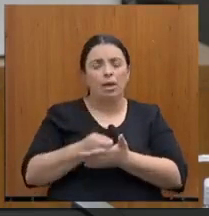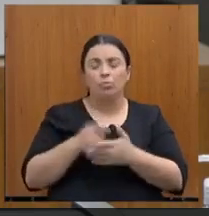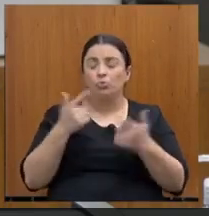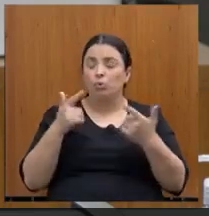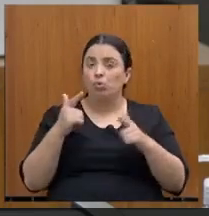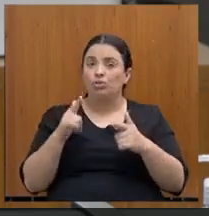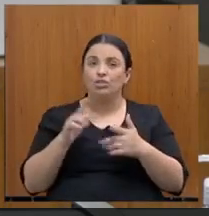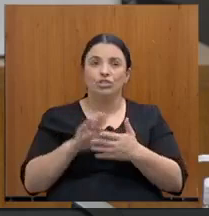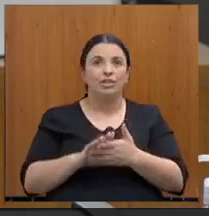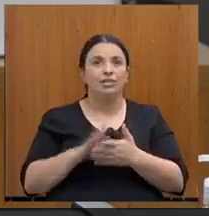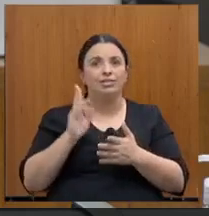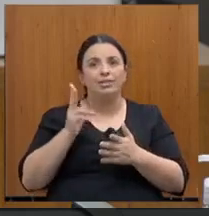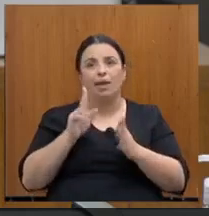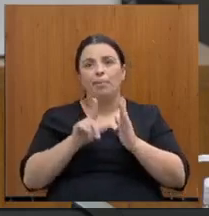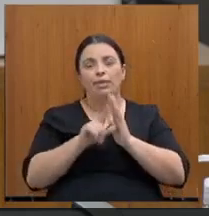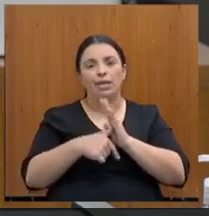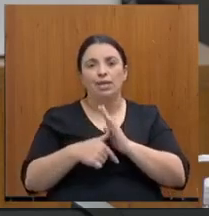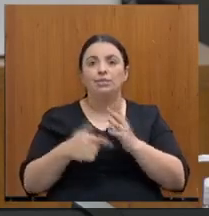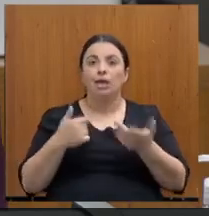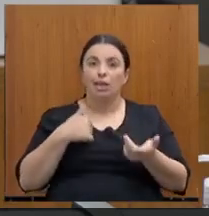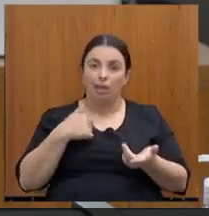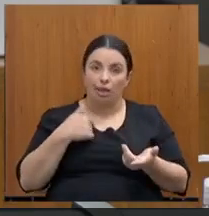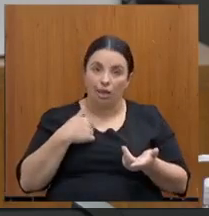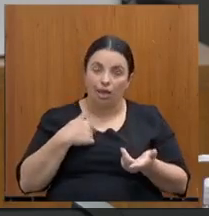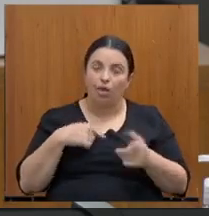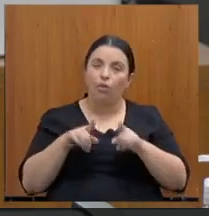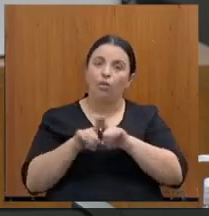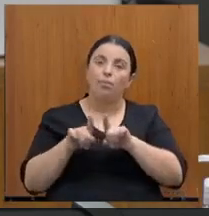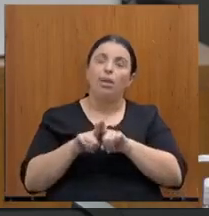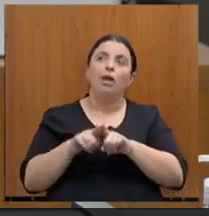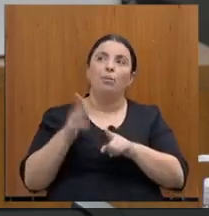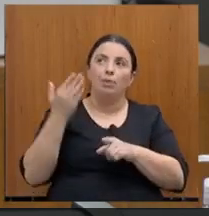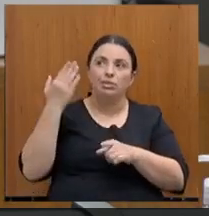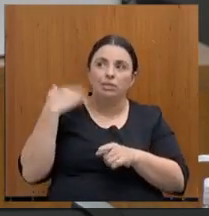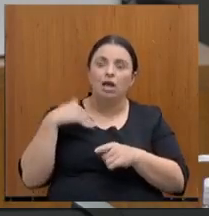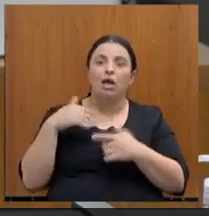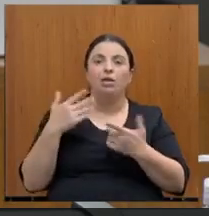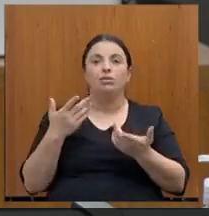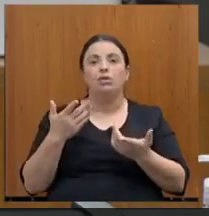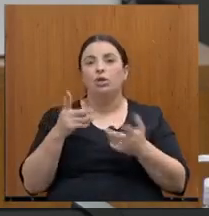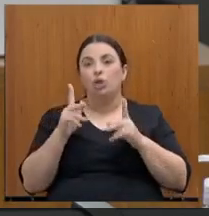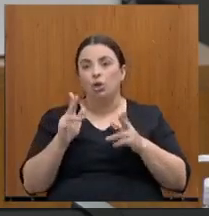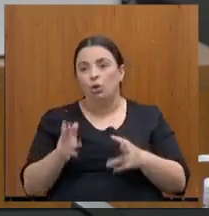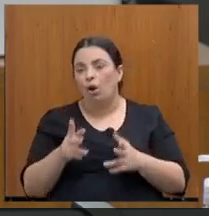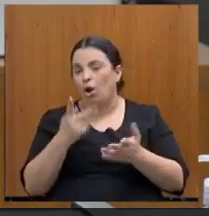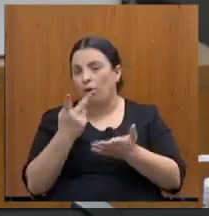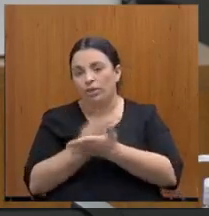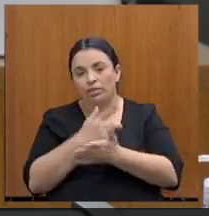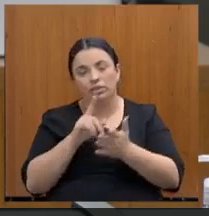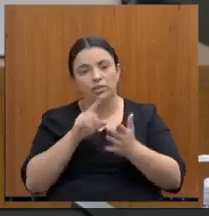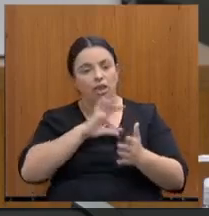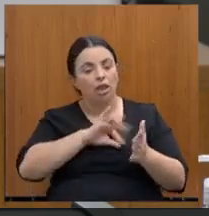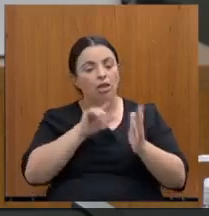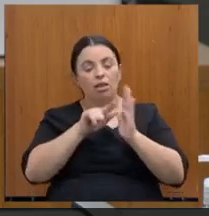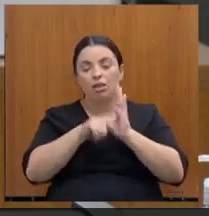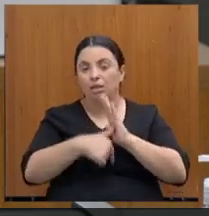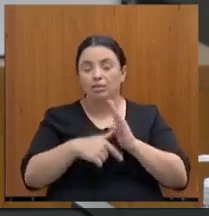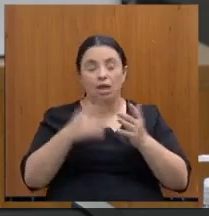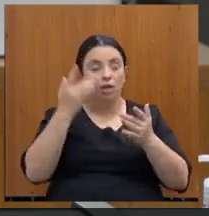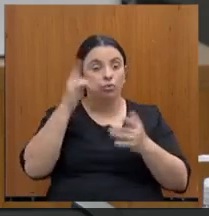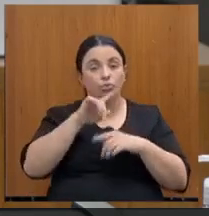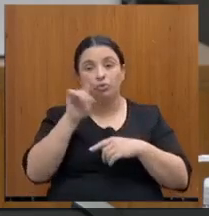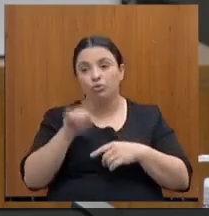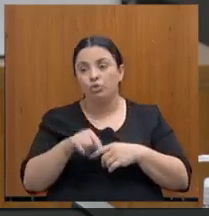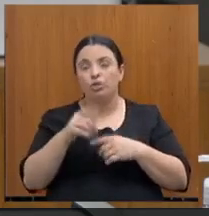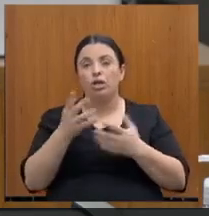era cumprida e eu, como servidora na pública, na época, posso dizer que era isso que acontecia com propriedade. Os servidores